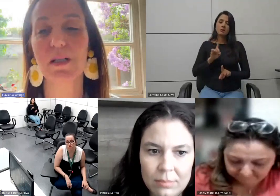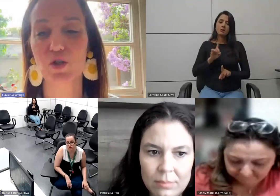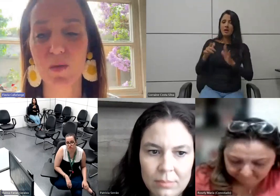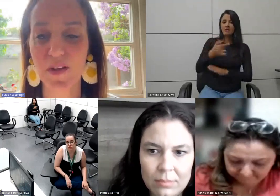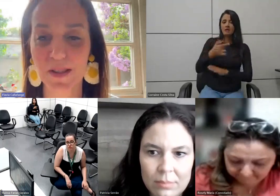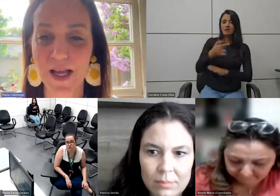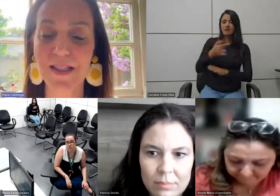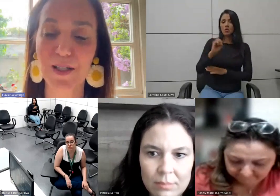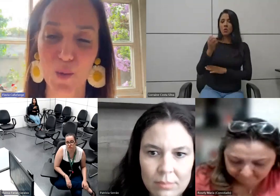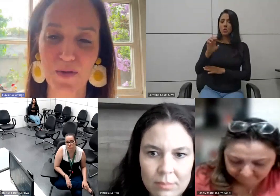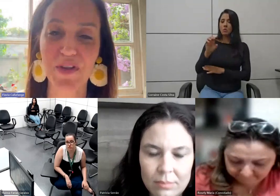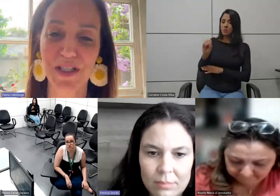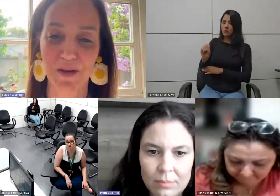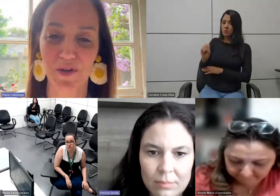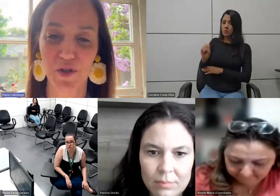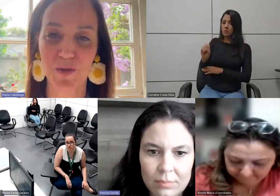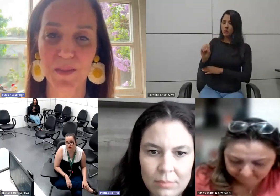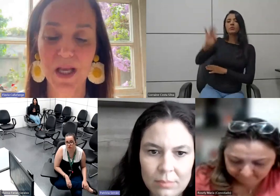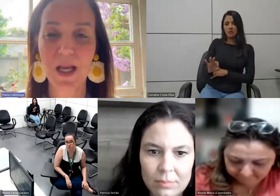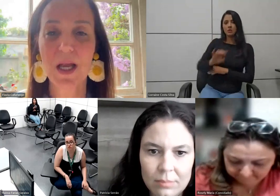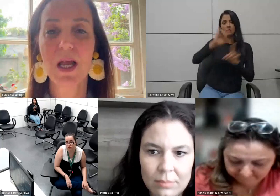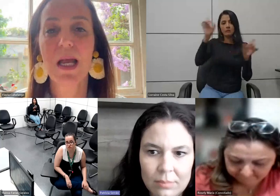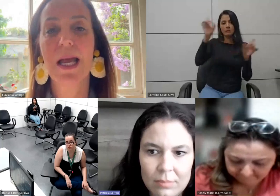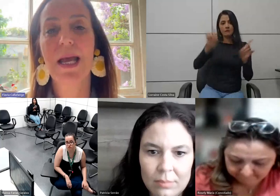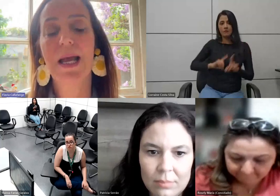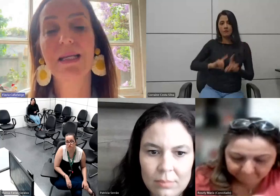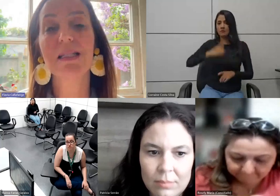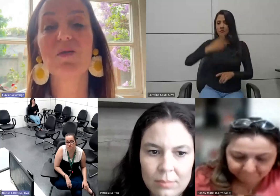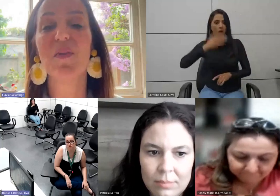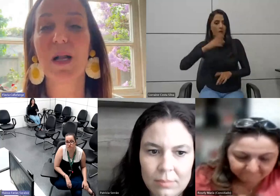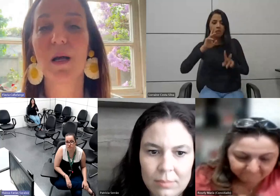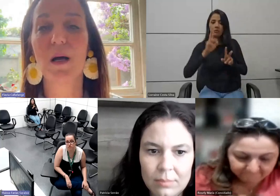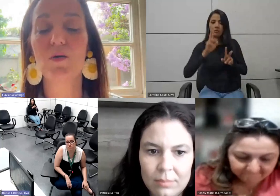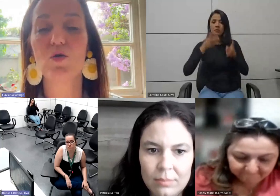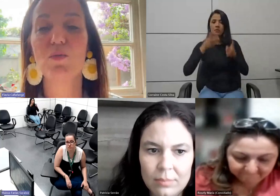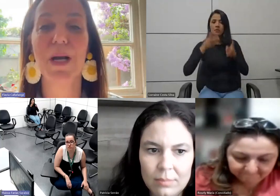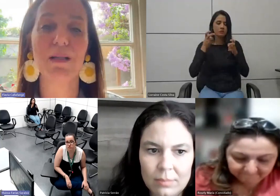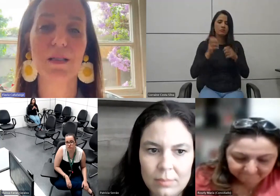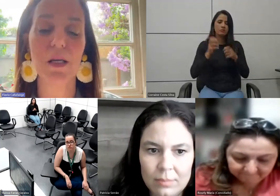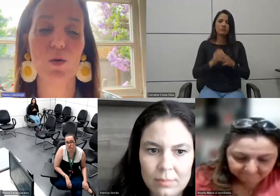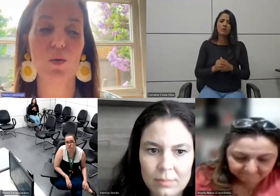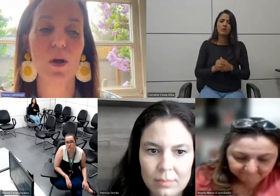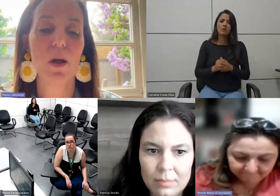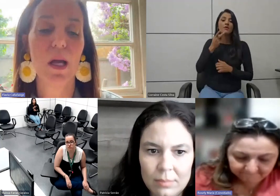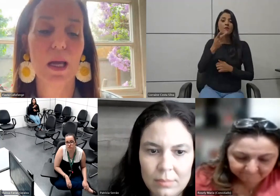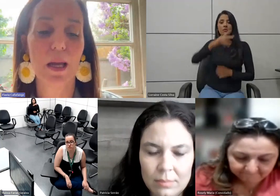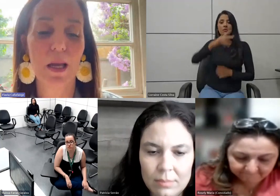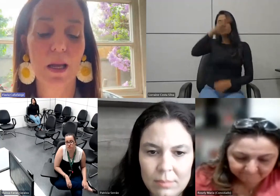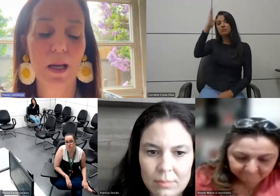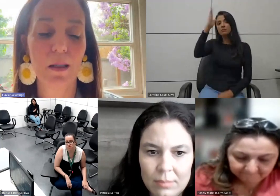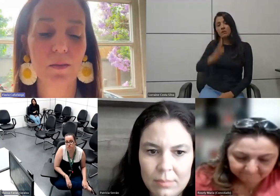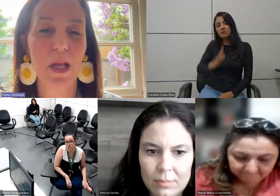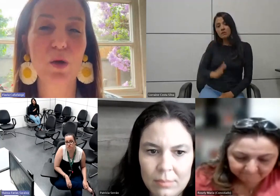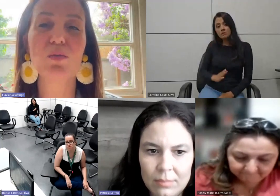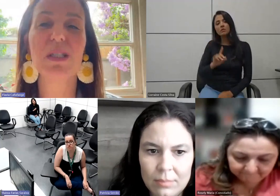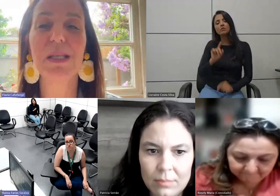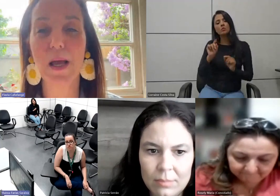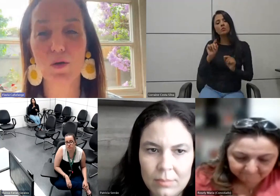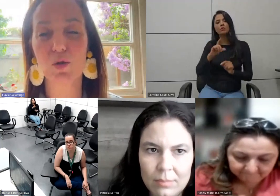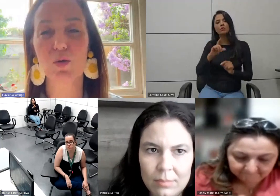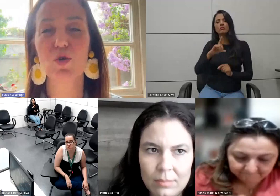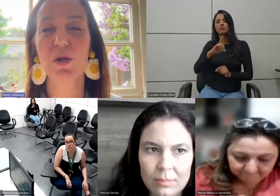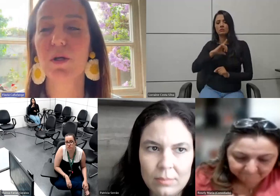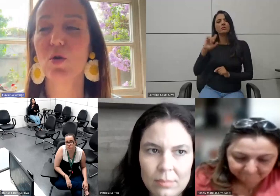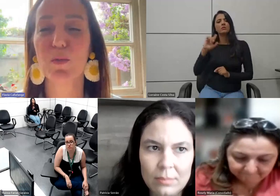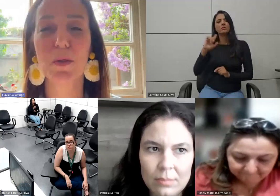% dessas deficiências são invisíveis e se falando de Brasil tem um